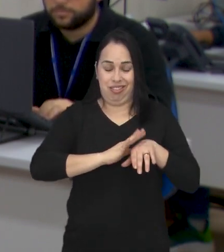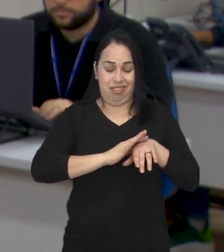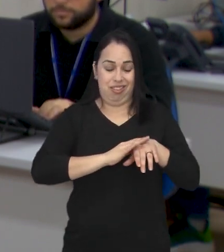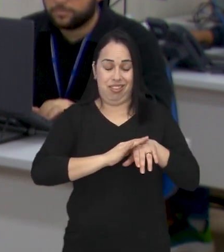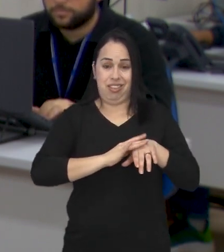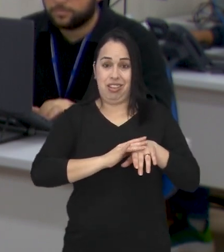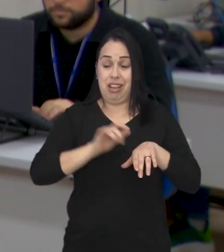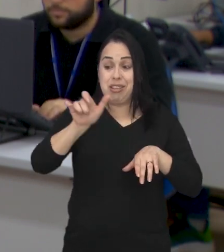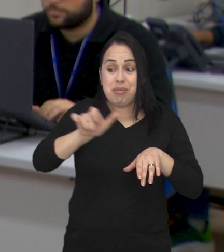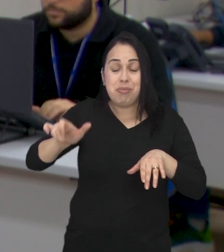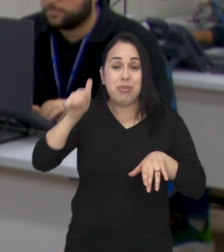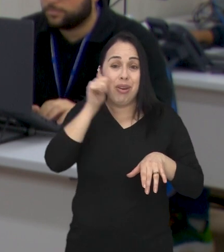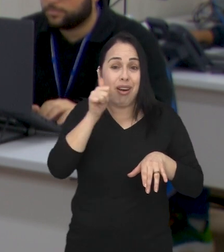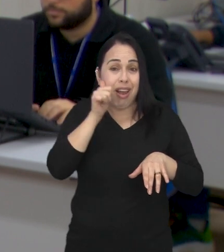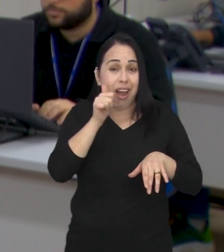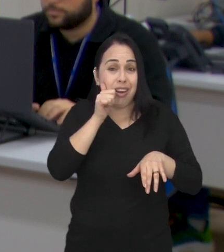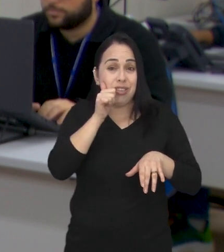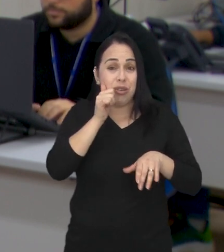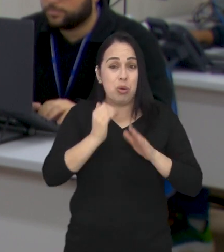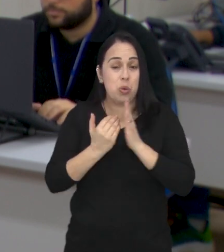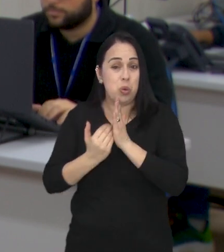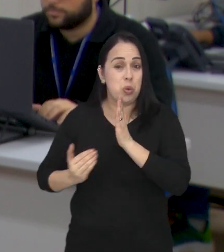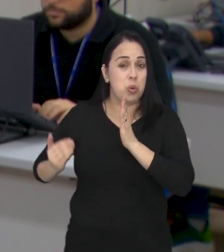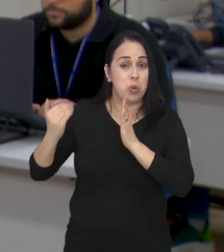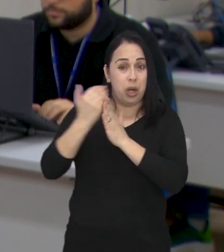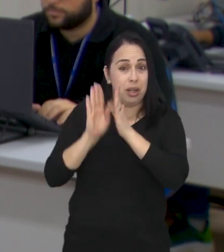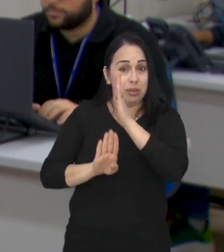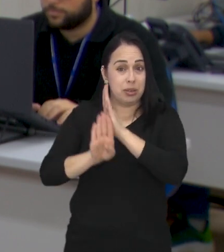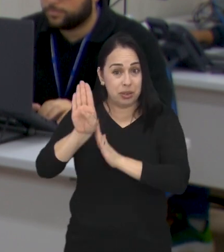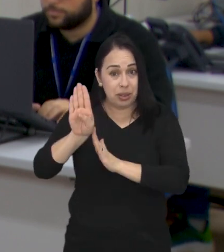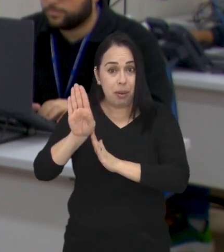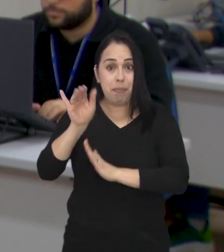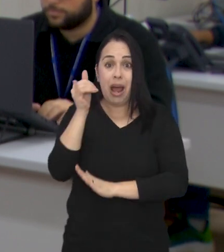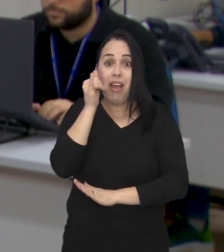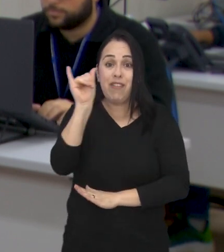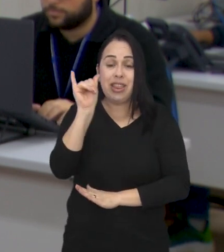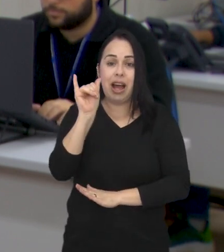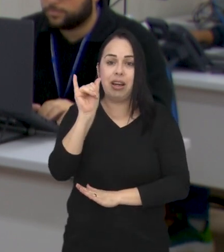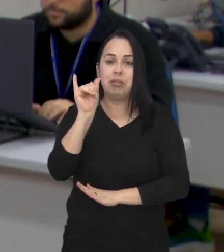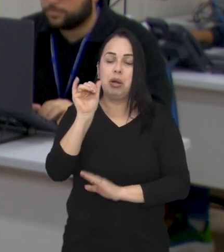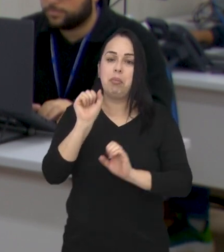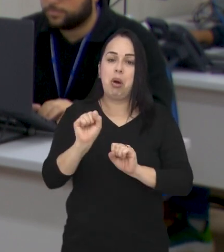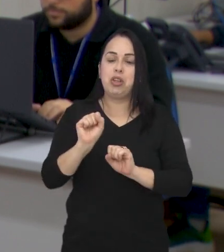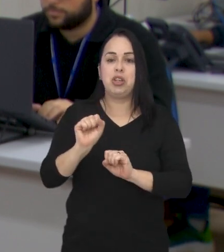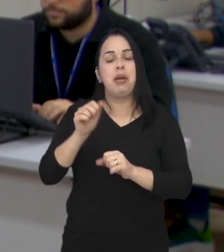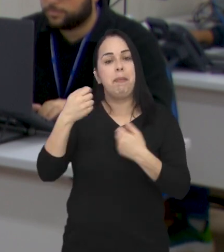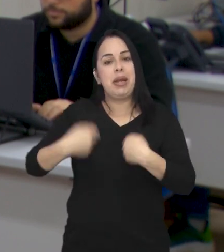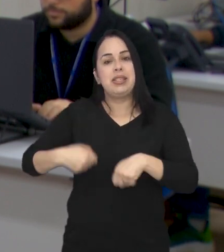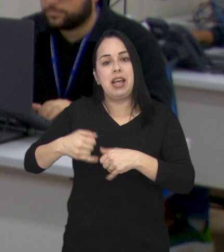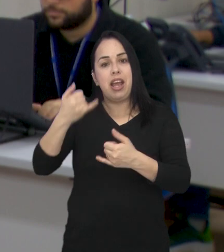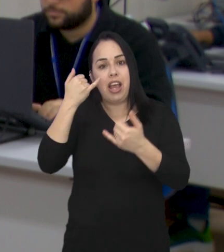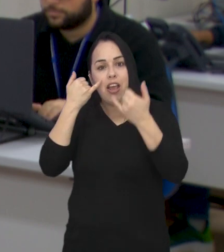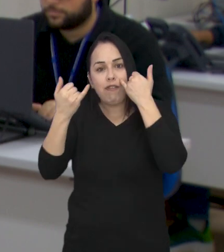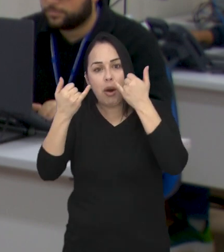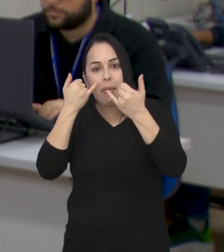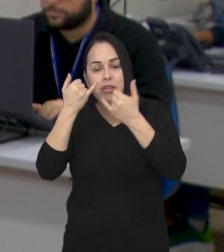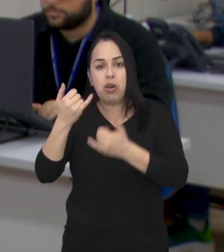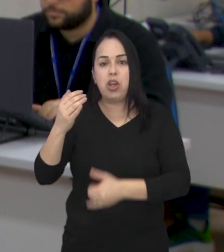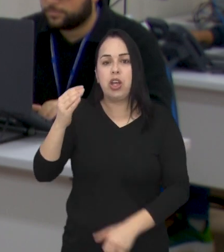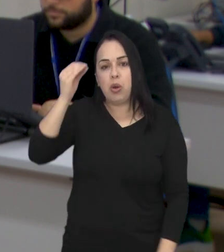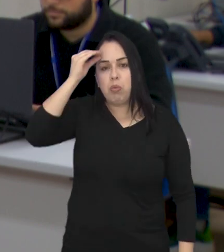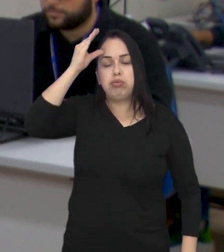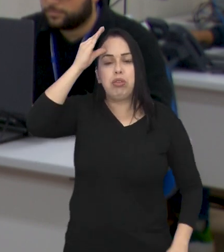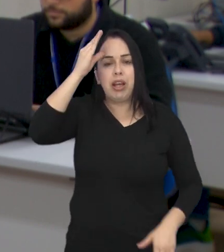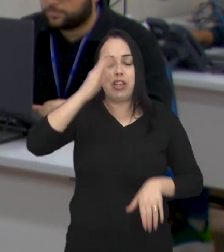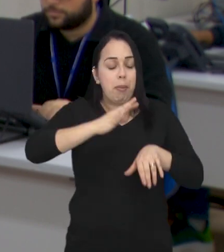doenças cardiovasculares em mulheres jovens tem aumentado no país. Um dos caminhos para evitar esse índice pode estar na informação e